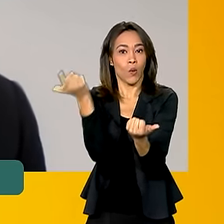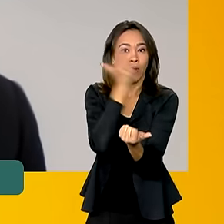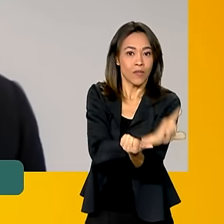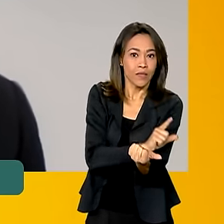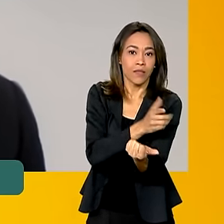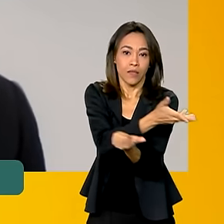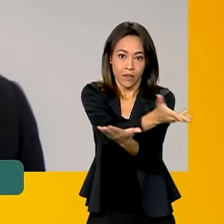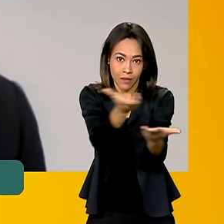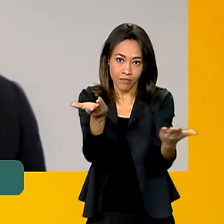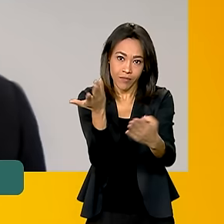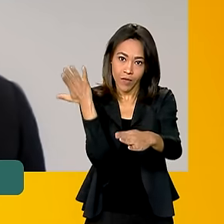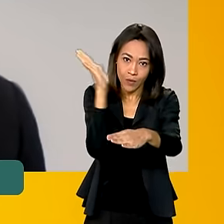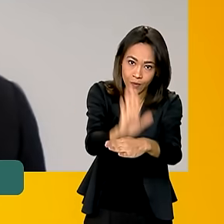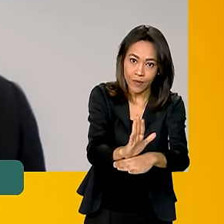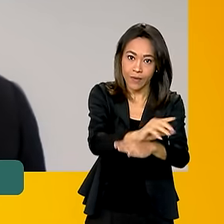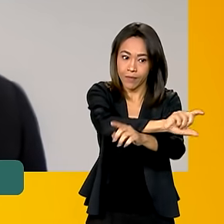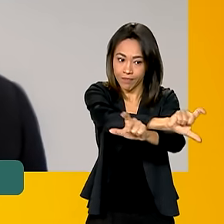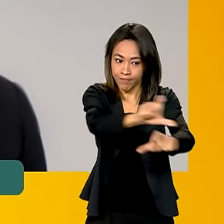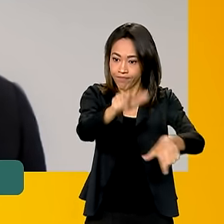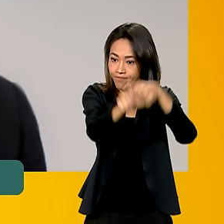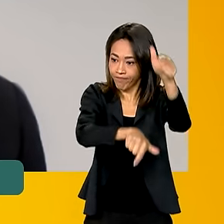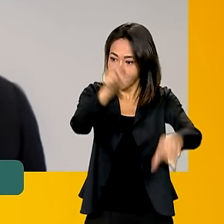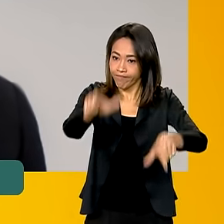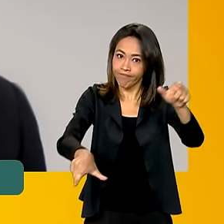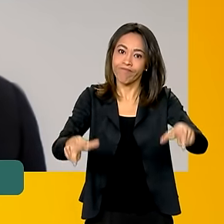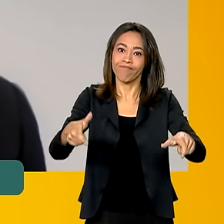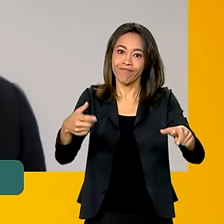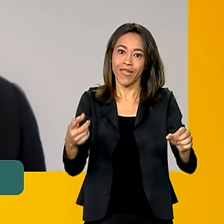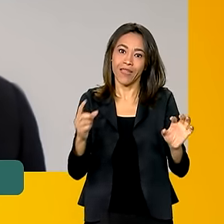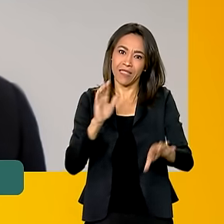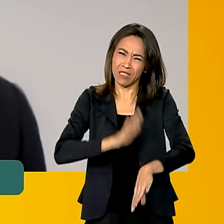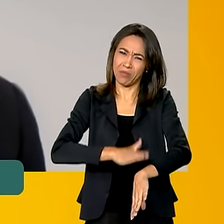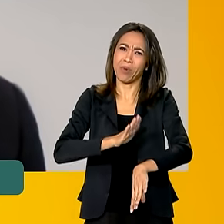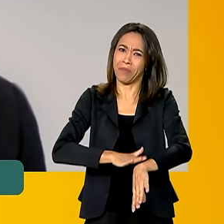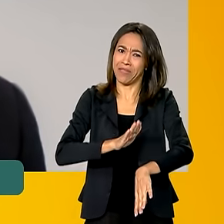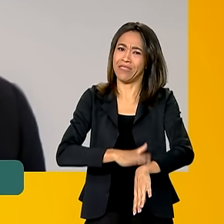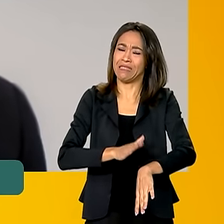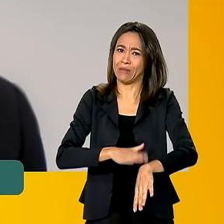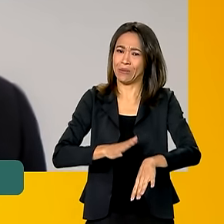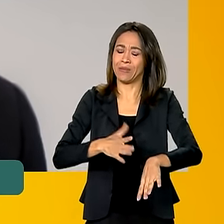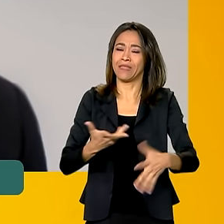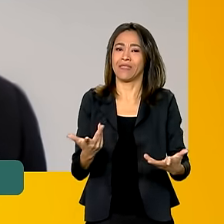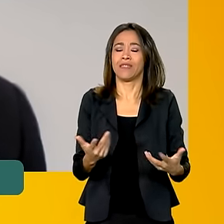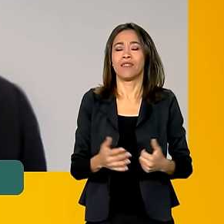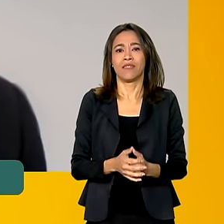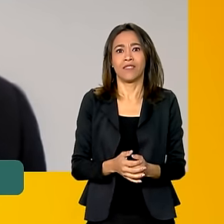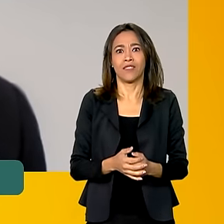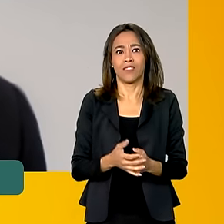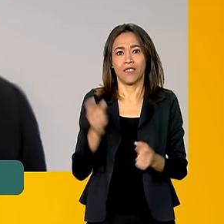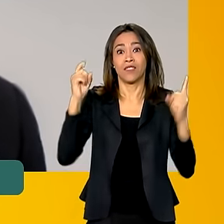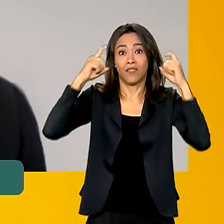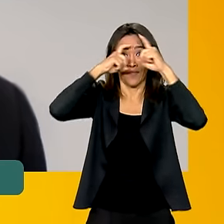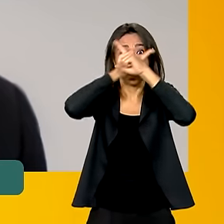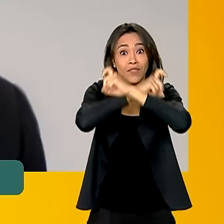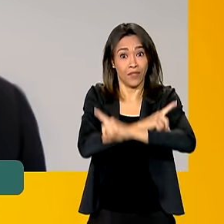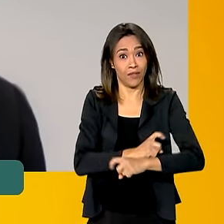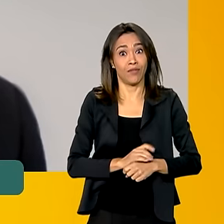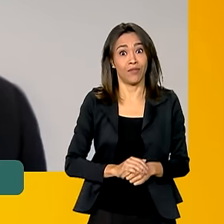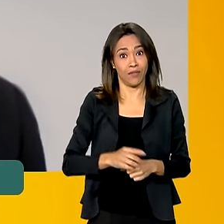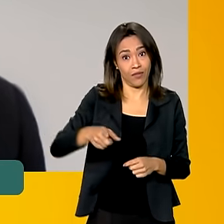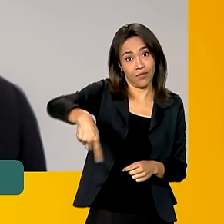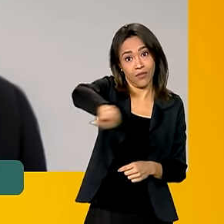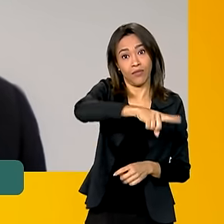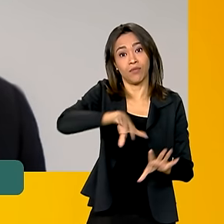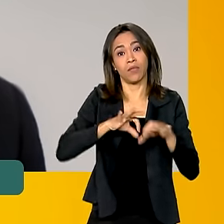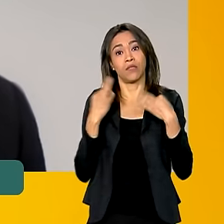adequadas, nesse momento de mobilidade, também de muita dificuldade dos trabalhadores e